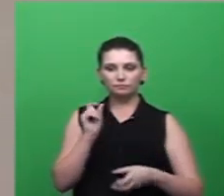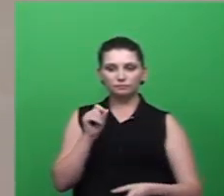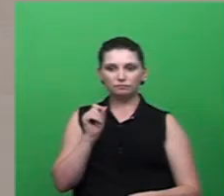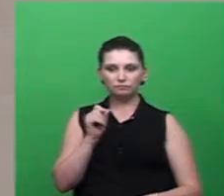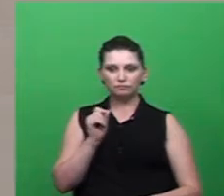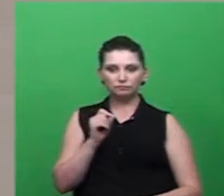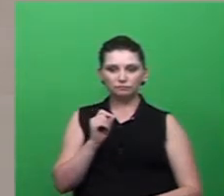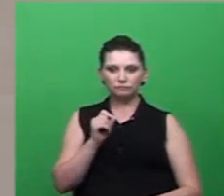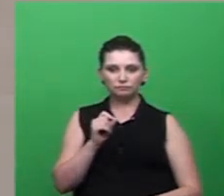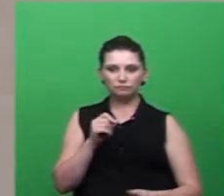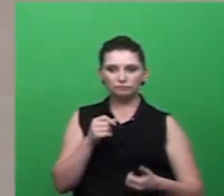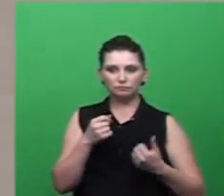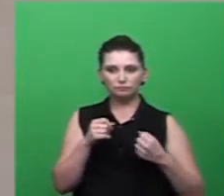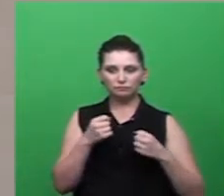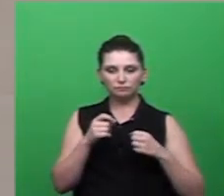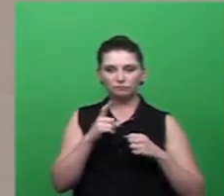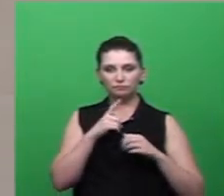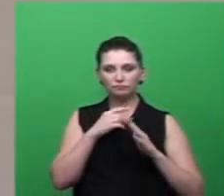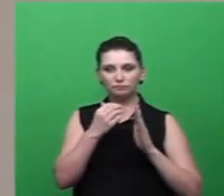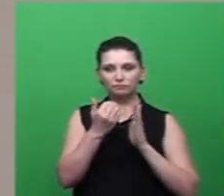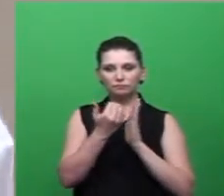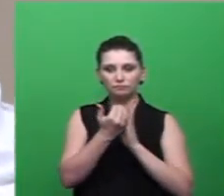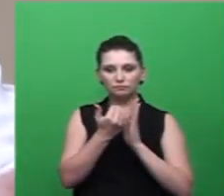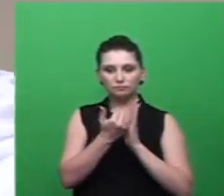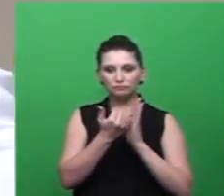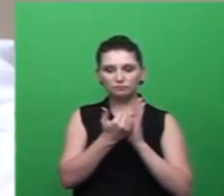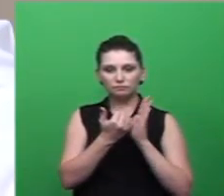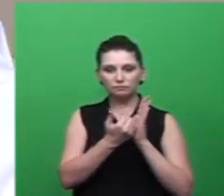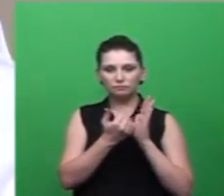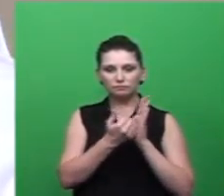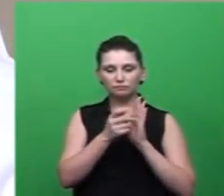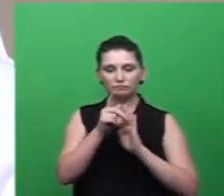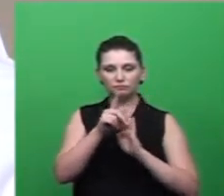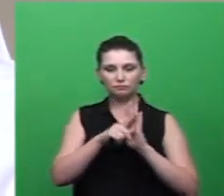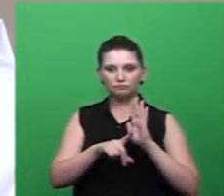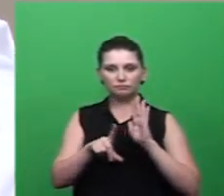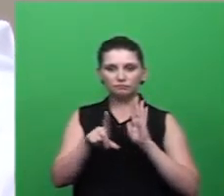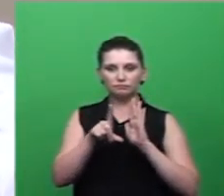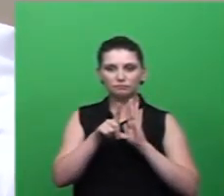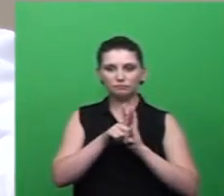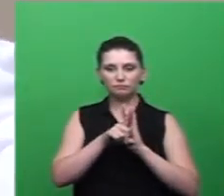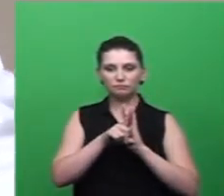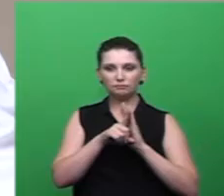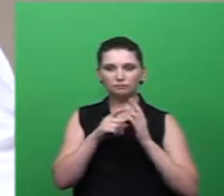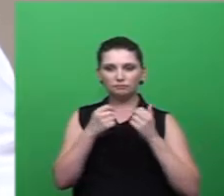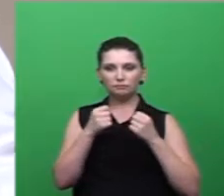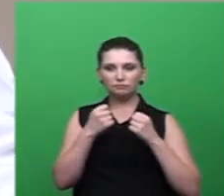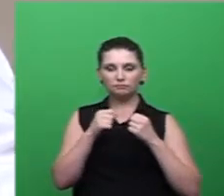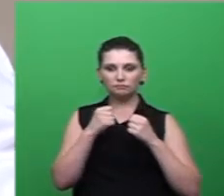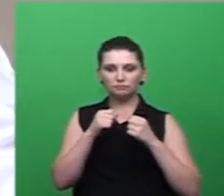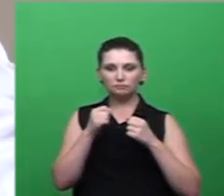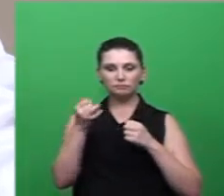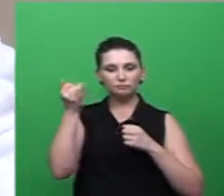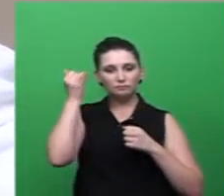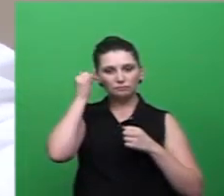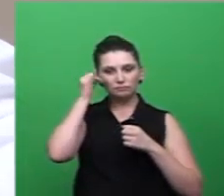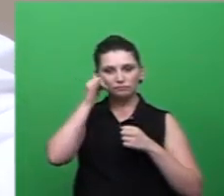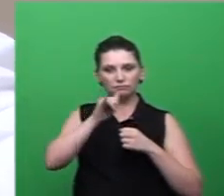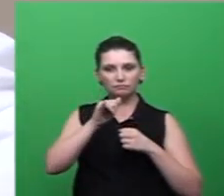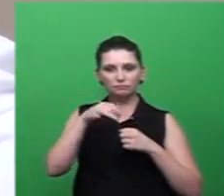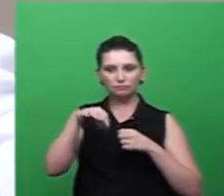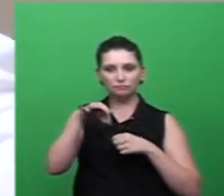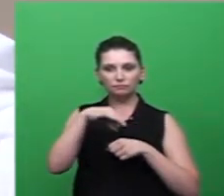casa é um projeto de lei que institui medidas de prevenção e combate ao mosquito da Édice